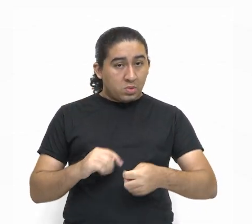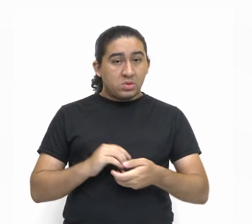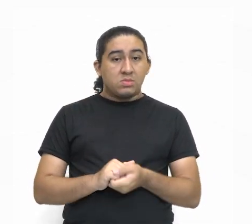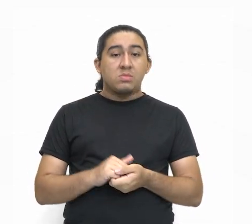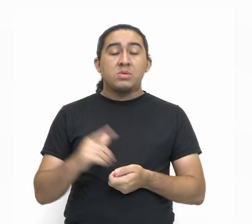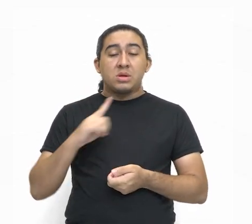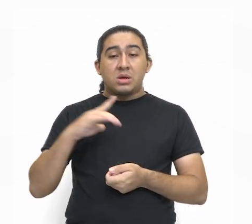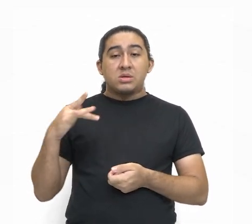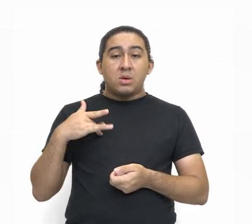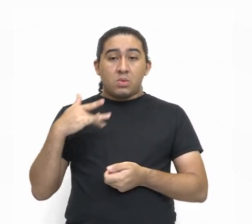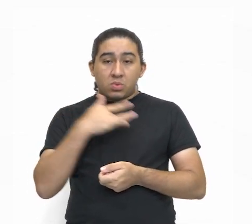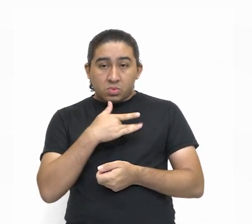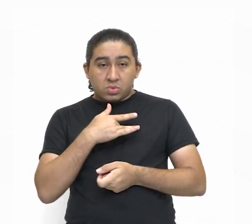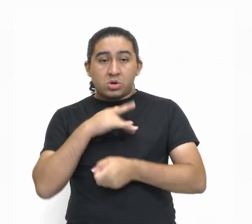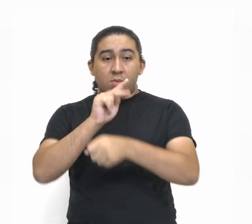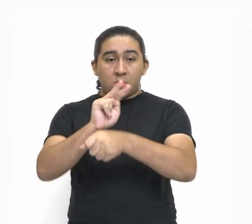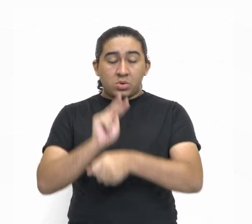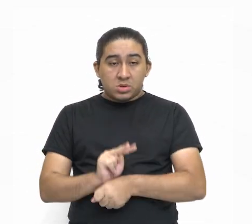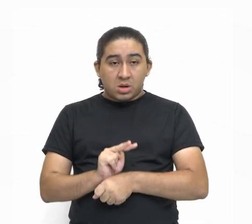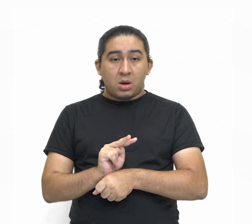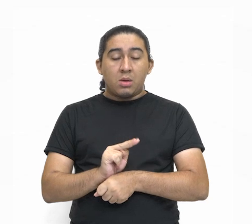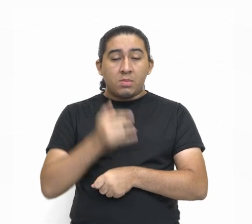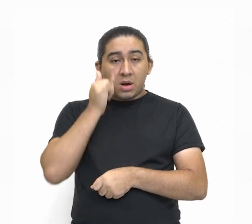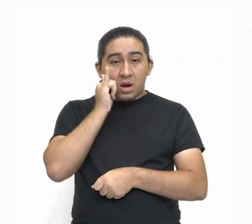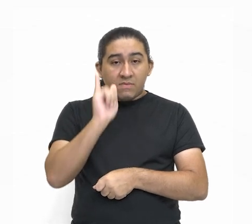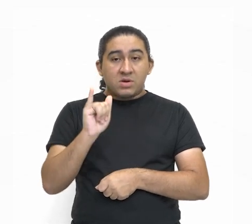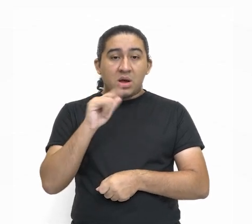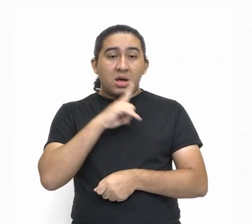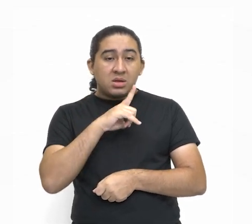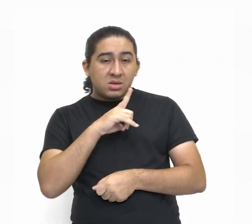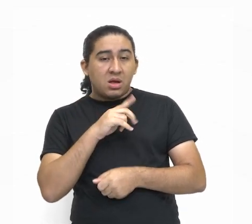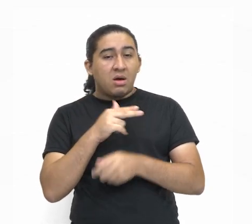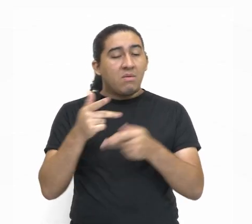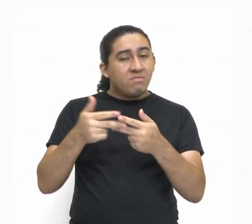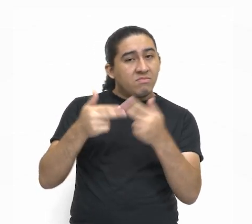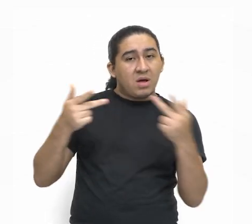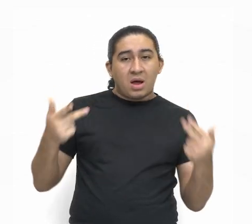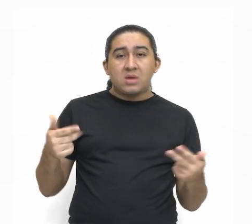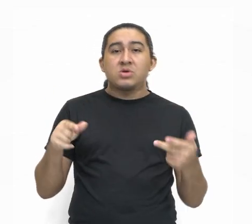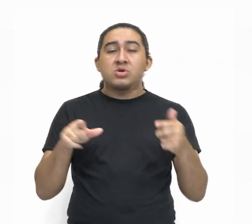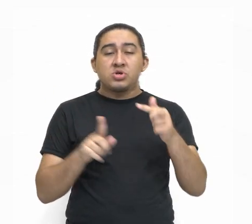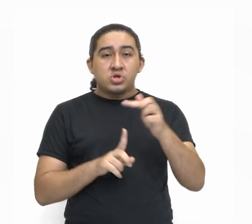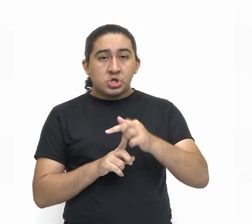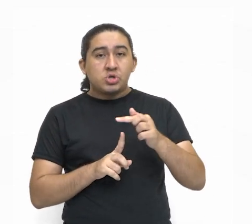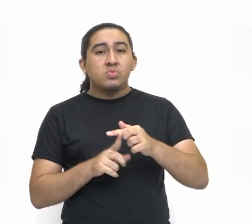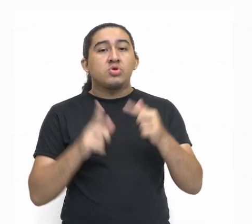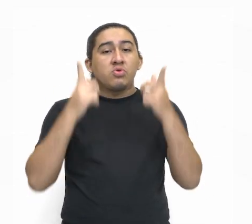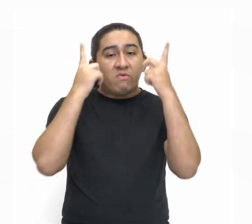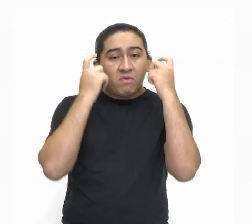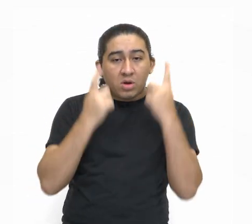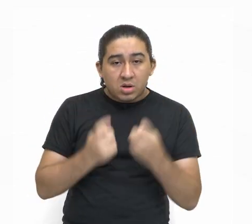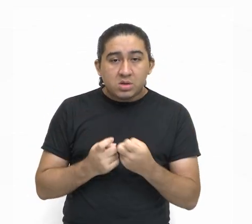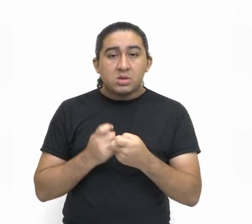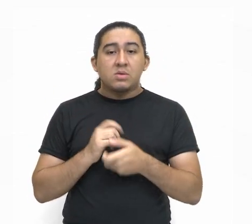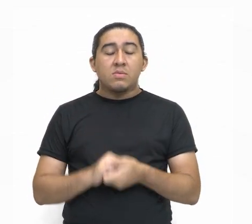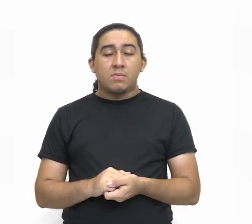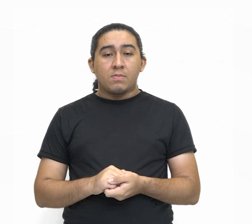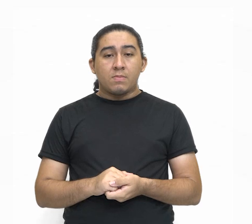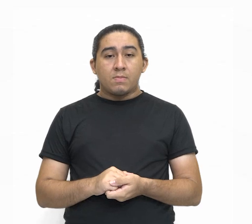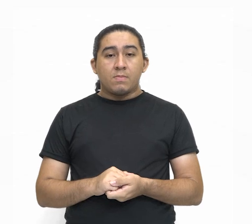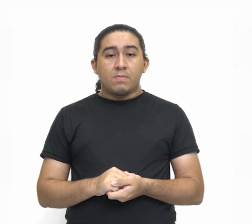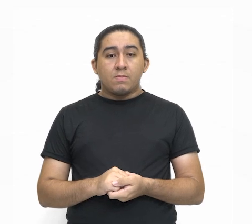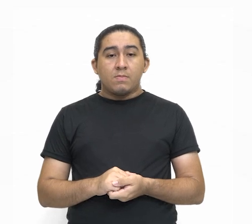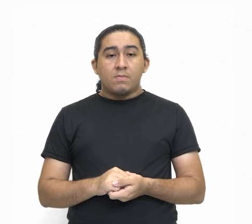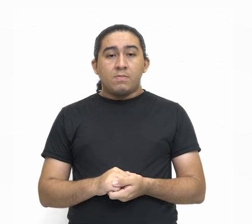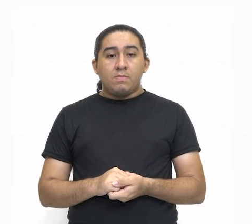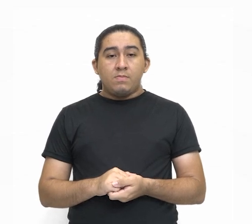saúde, a proteção contra abuso, exploração, também existe muito abuso de crianças sendo abusadas